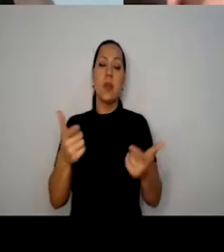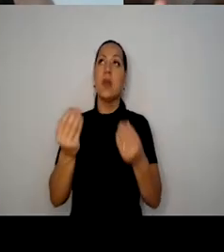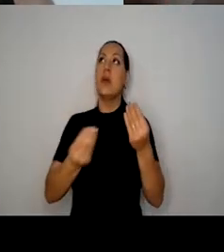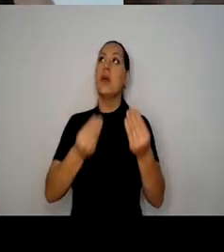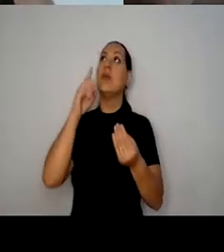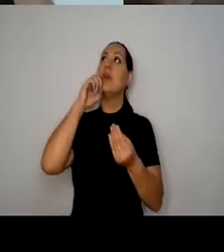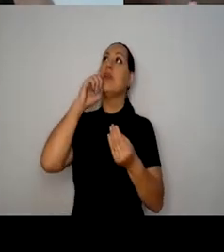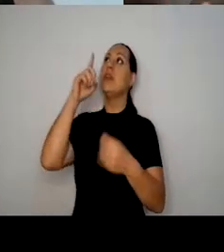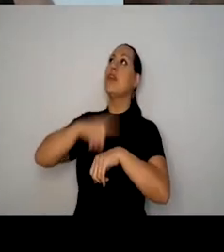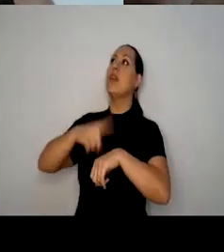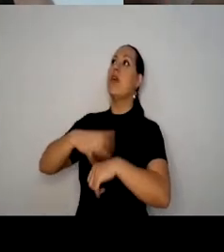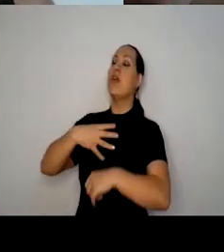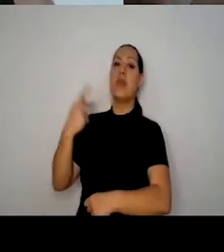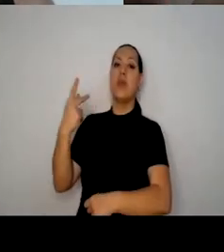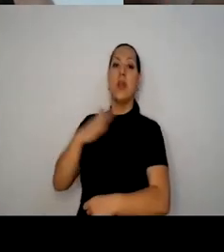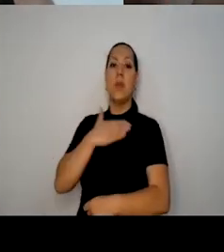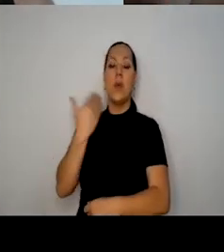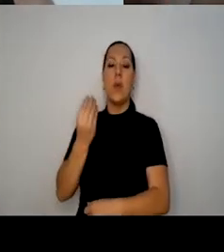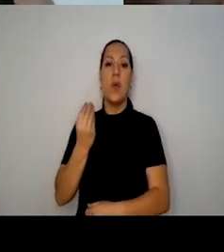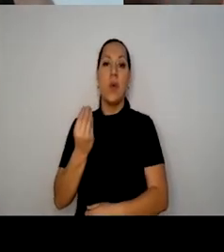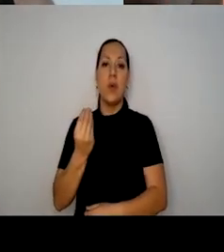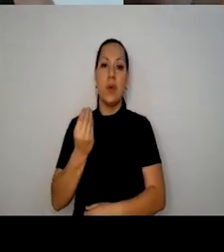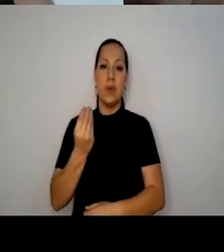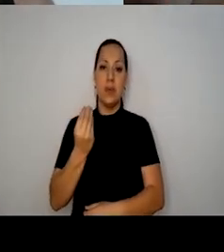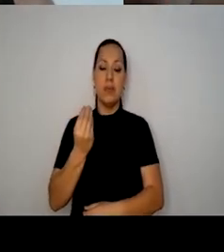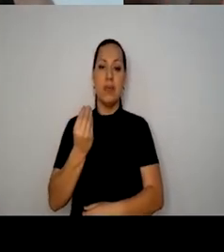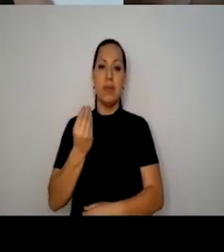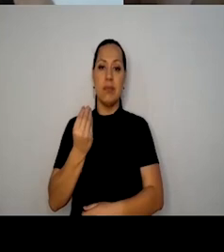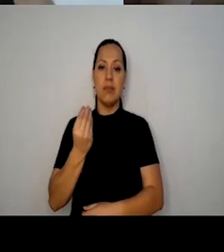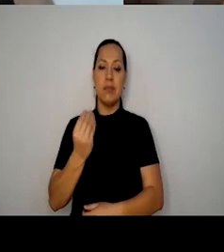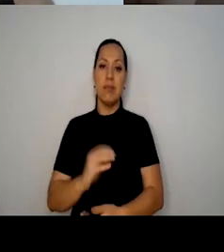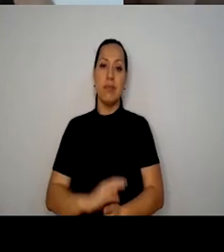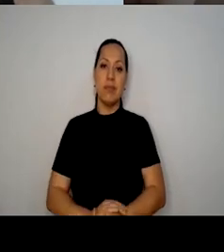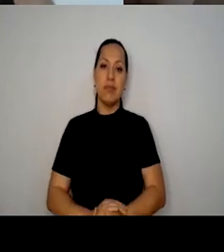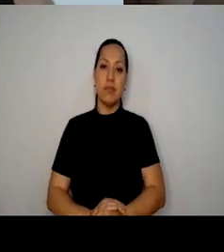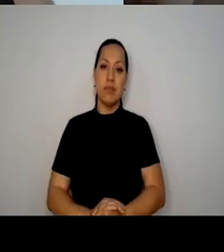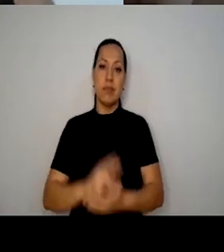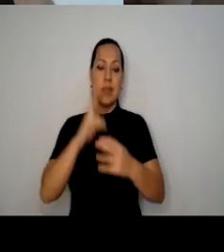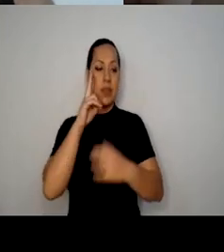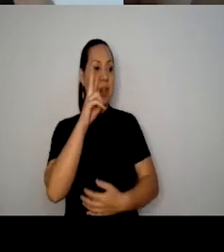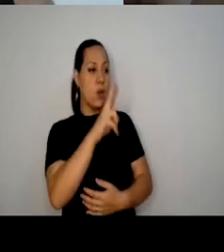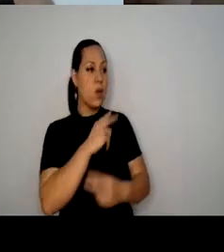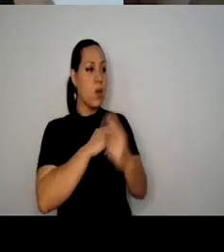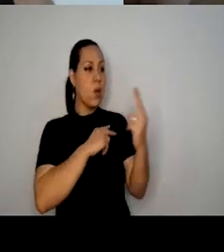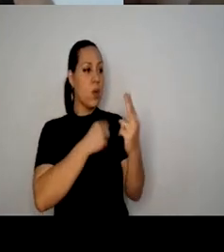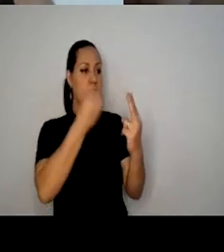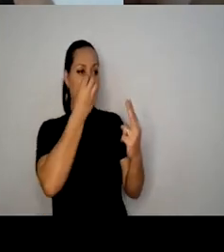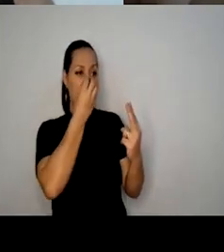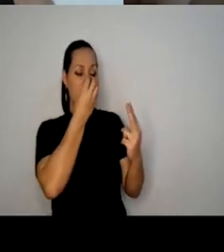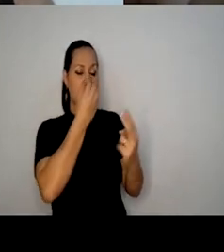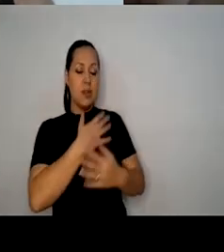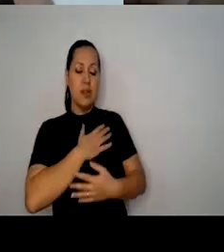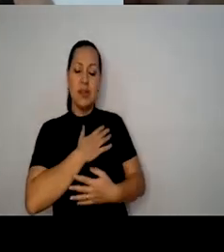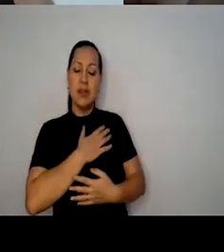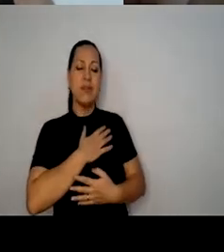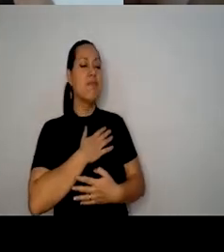naquele momento, e que ele celebrava a nossa presença ali e a possibilidade da gente